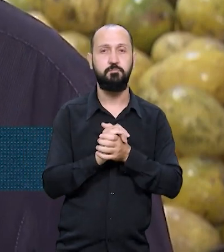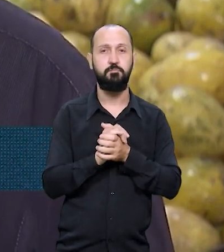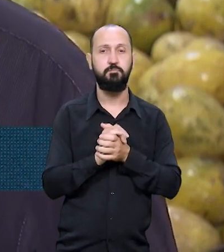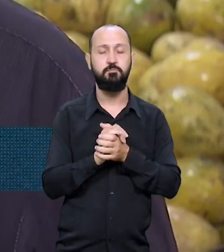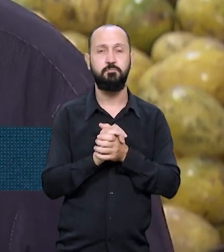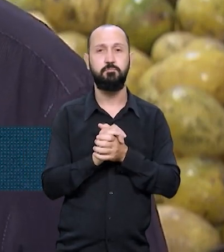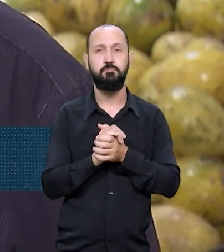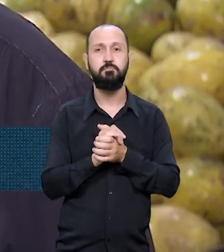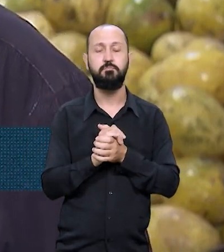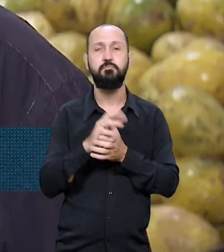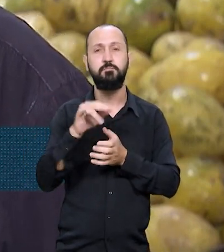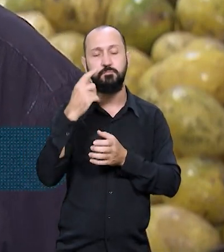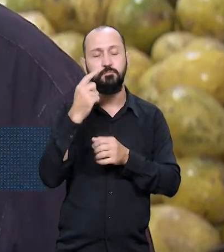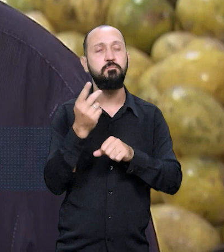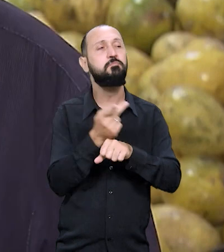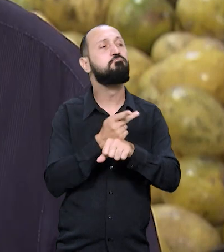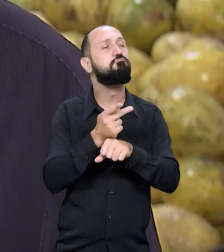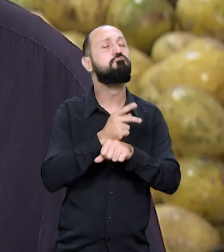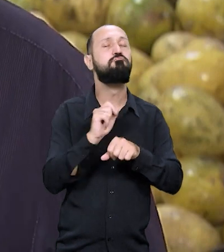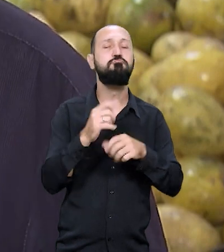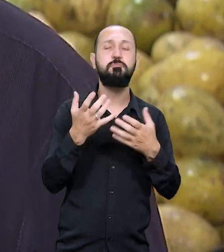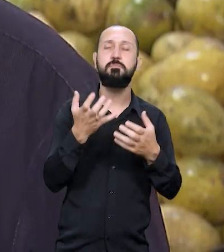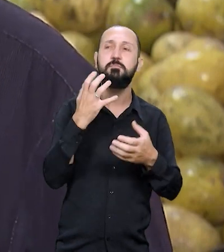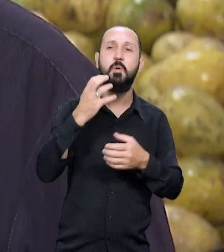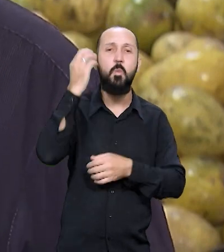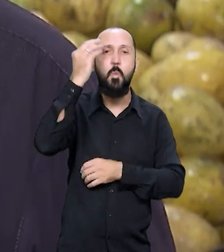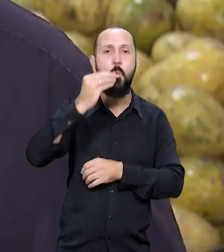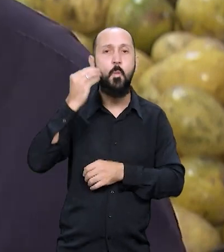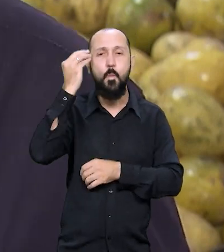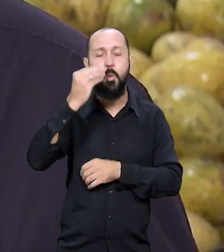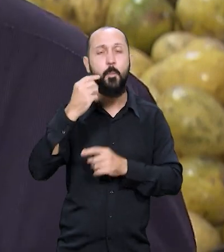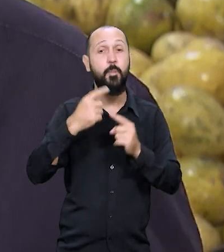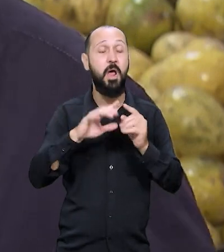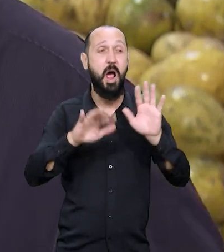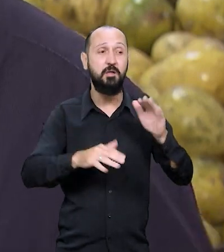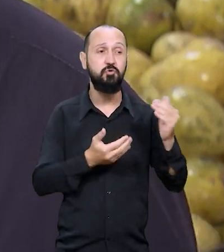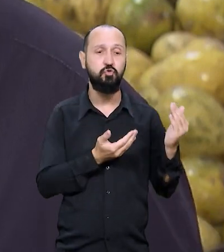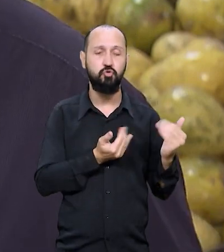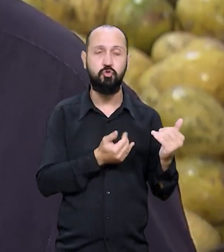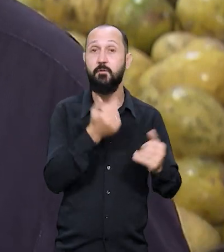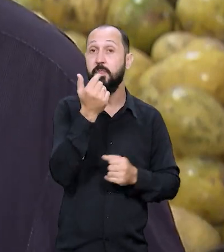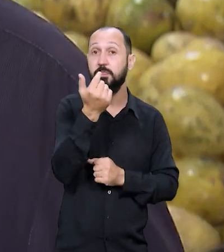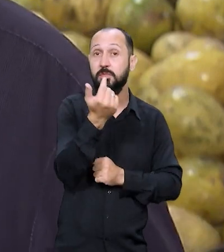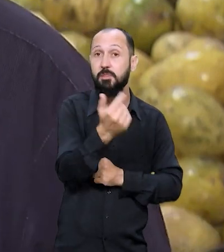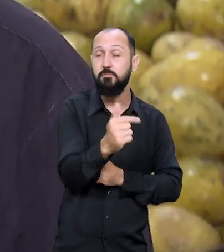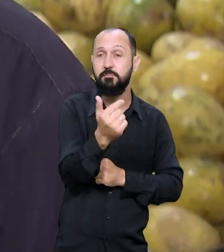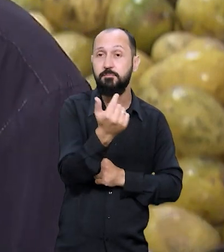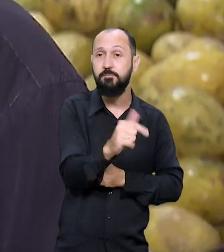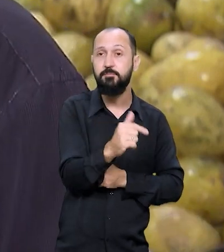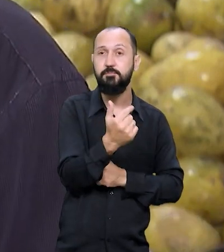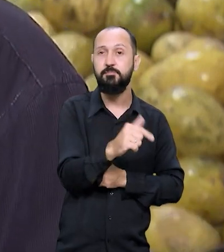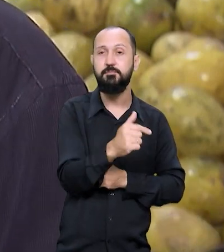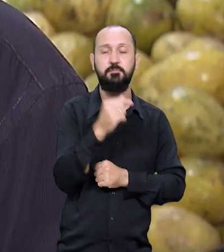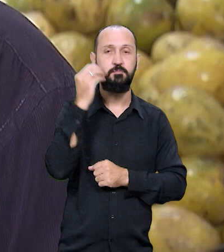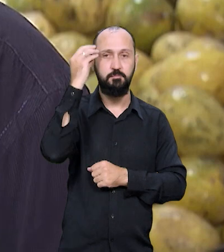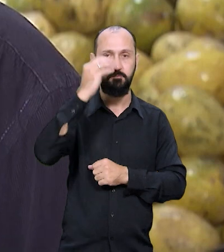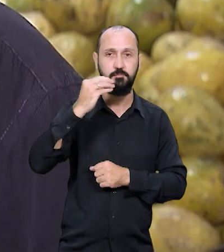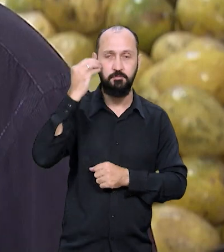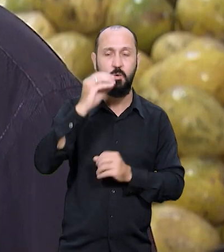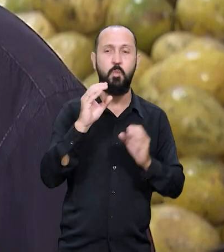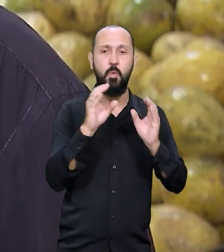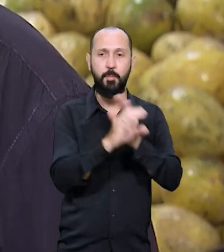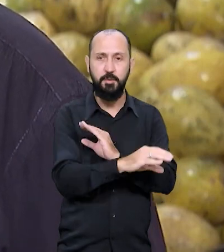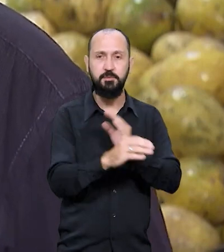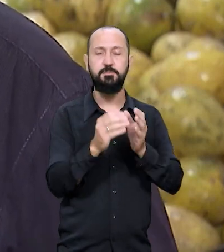ele vai atrás da experiência, que muitas vezes os jovens não têm essa